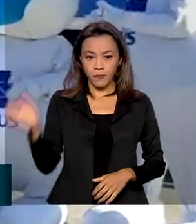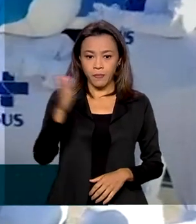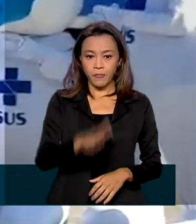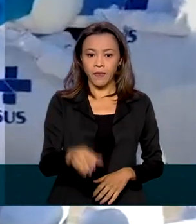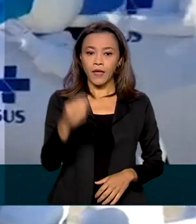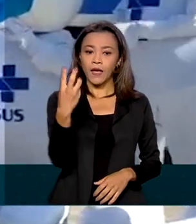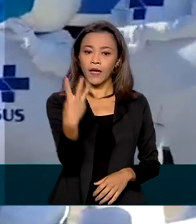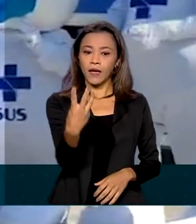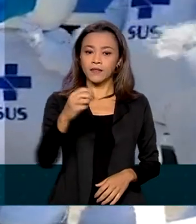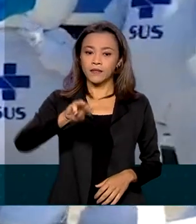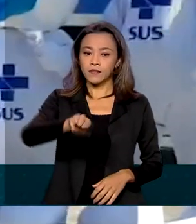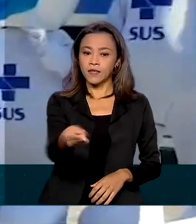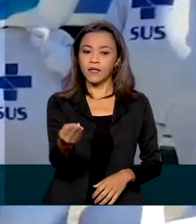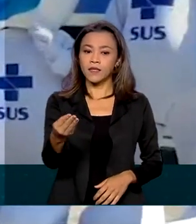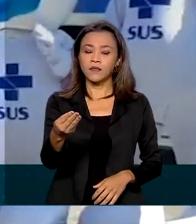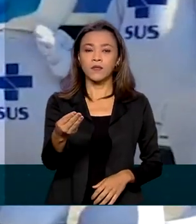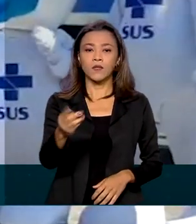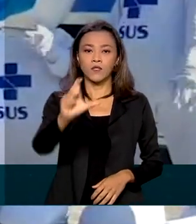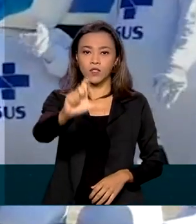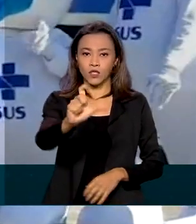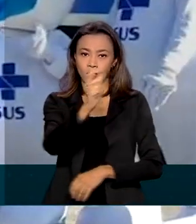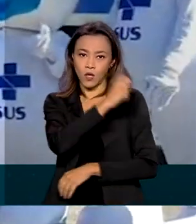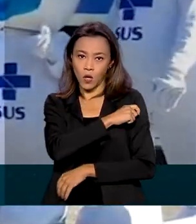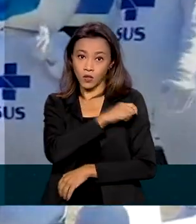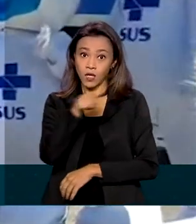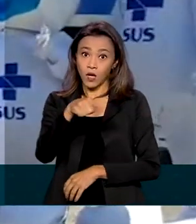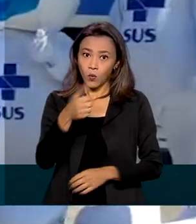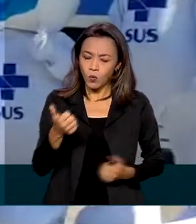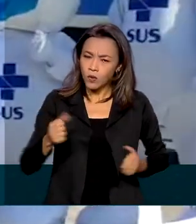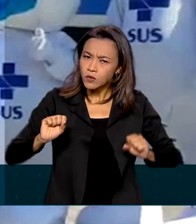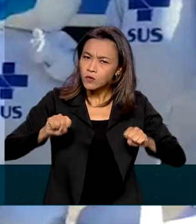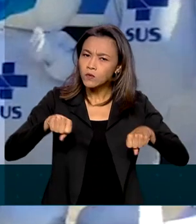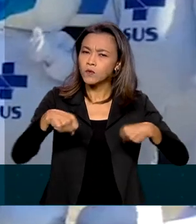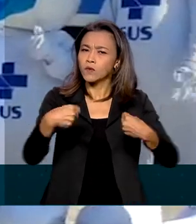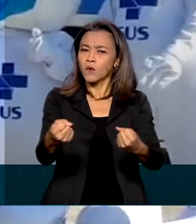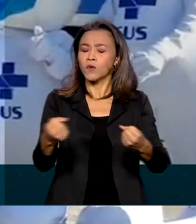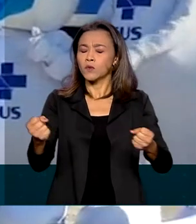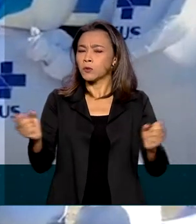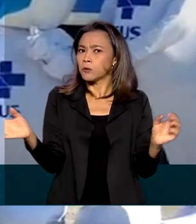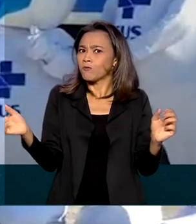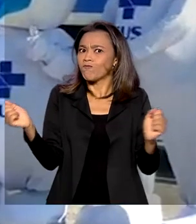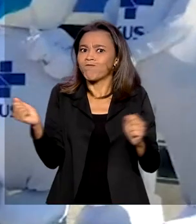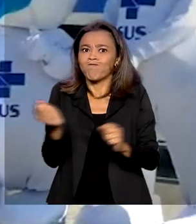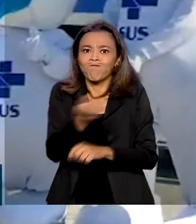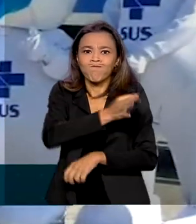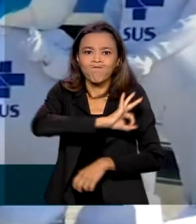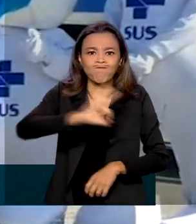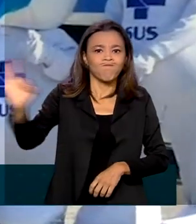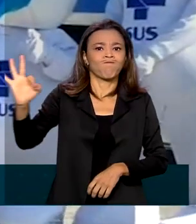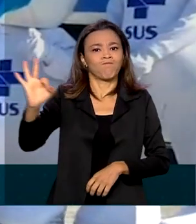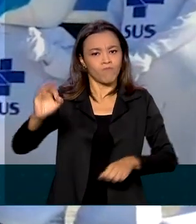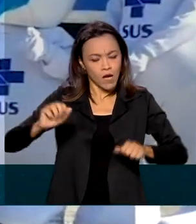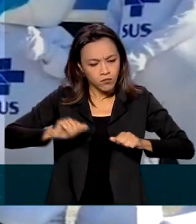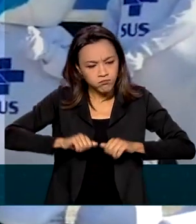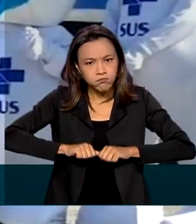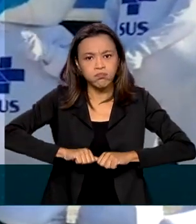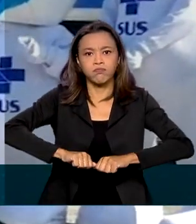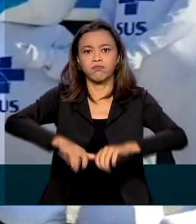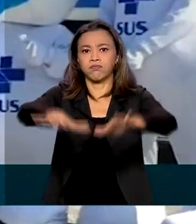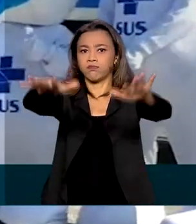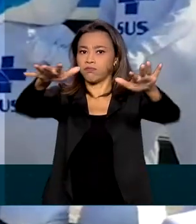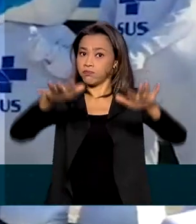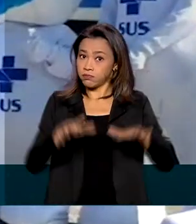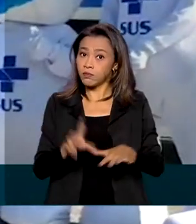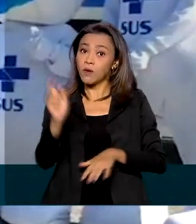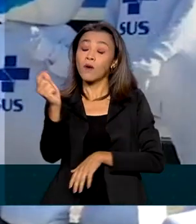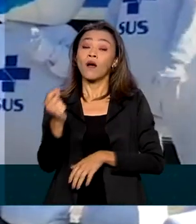representam um esforço extraordinário para o avanço da campanha de vacinação no